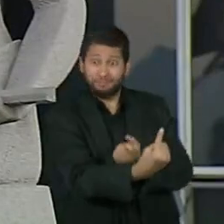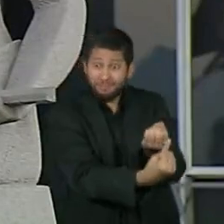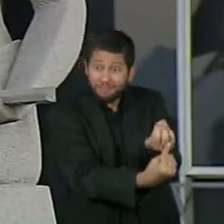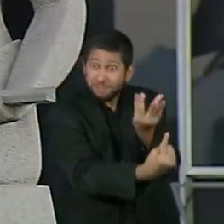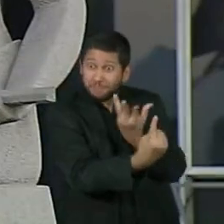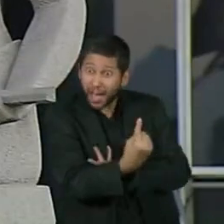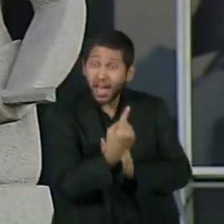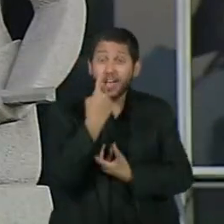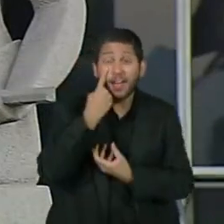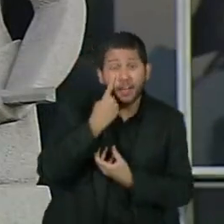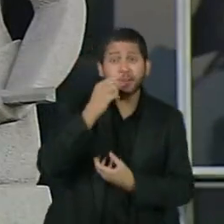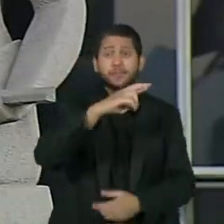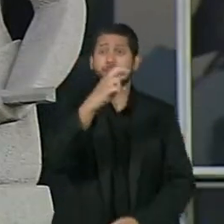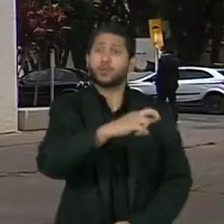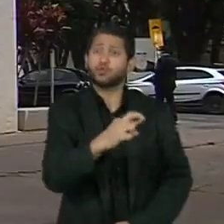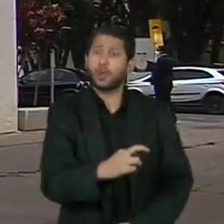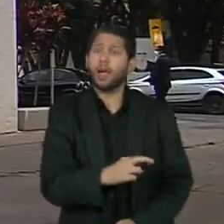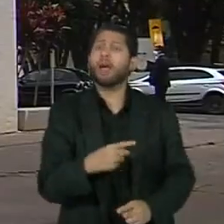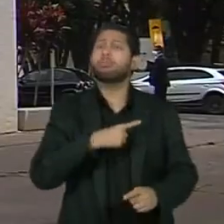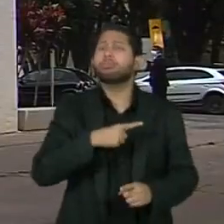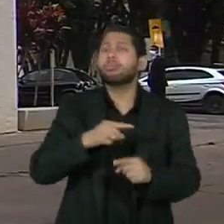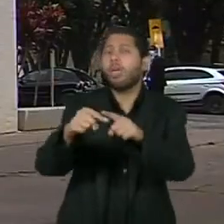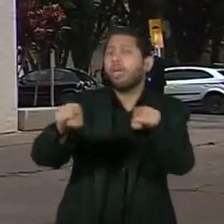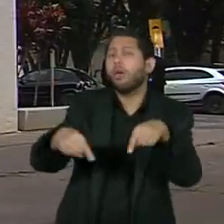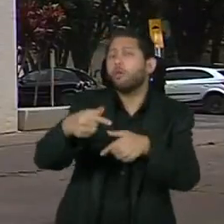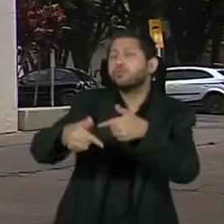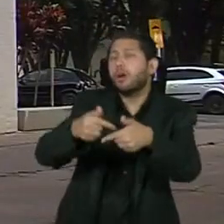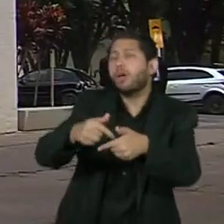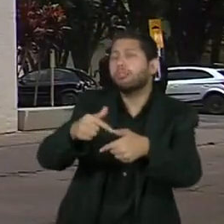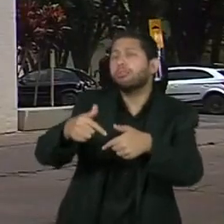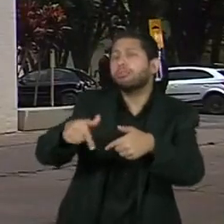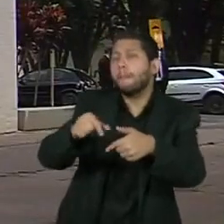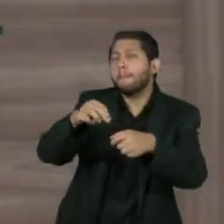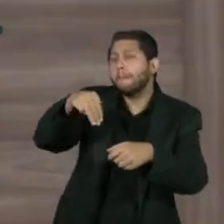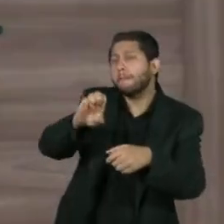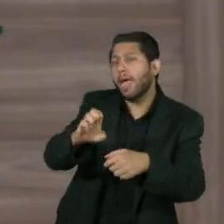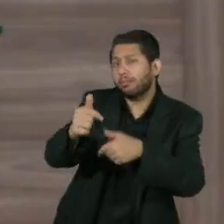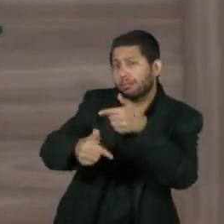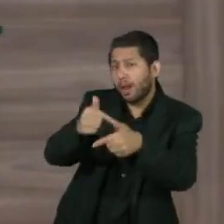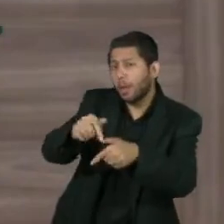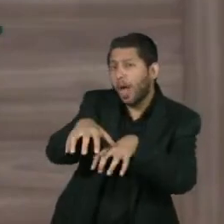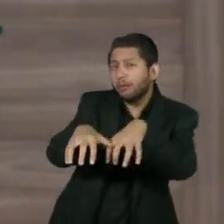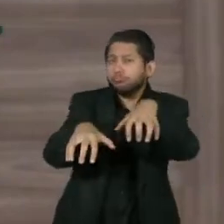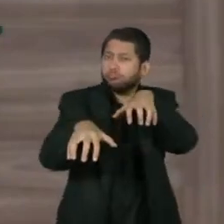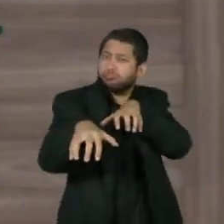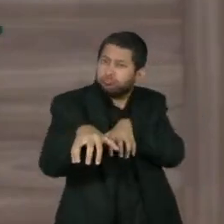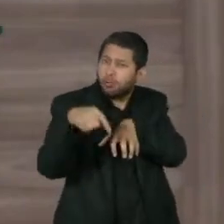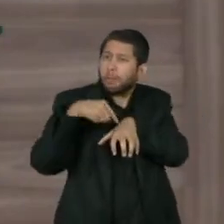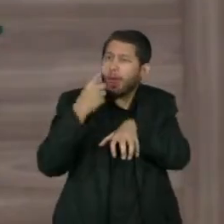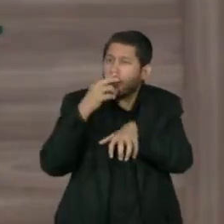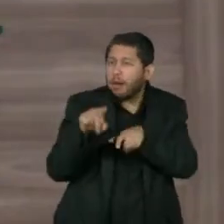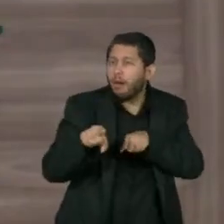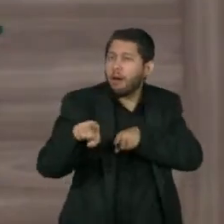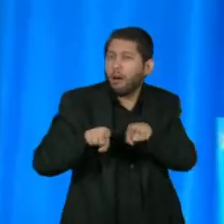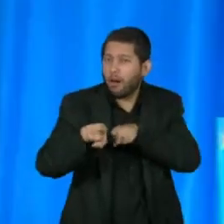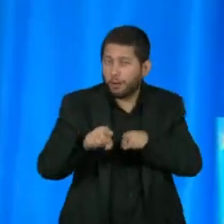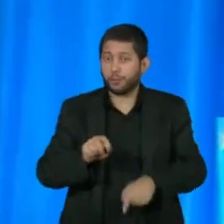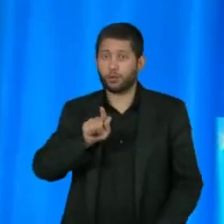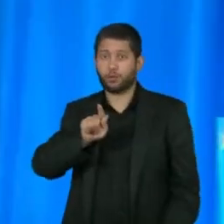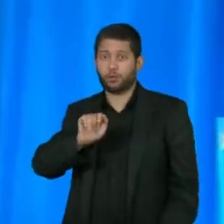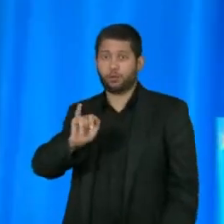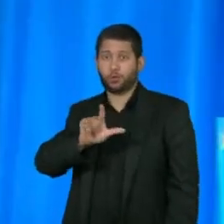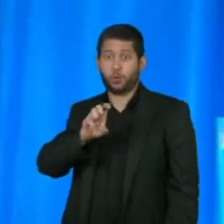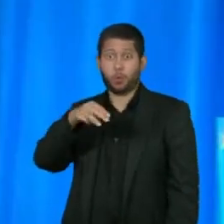investigar a atuação de um suposto gabinete paralelo do MEC, comandado por dois líderes religiosos, os pastores Gilmar Santos